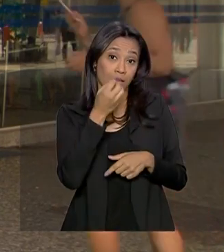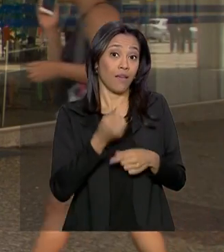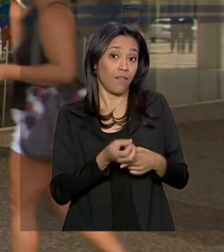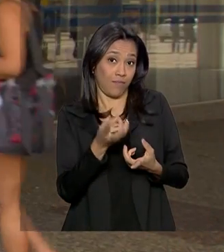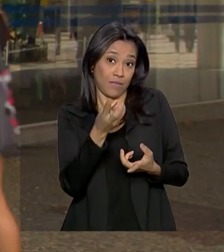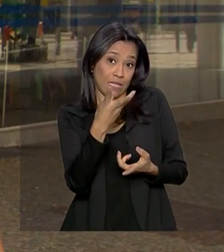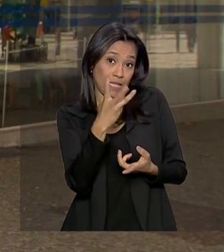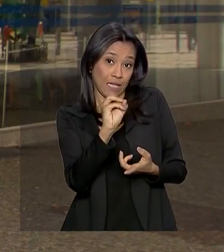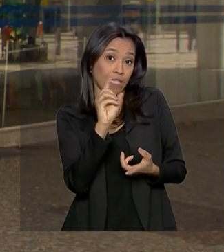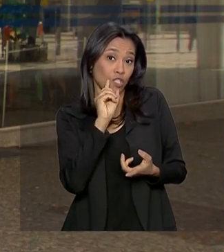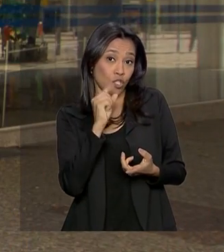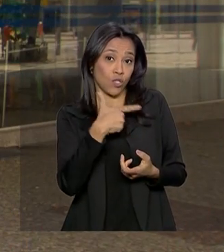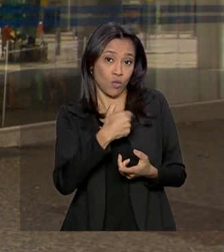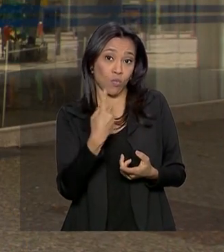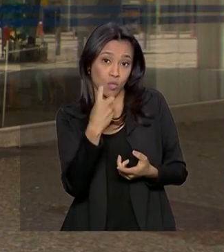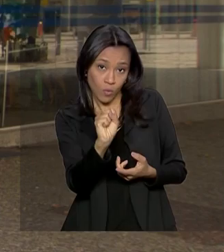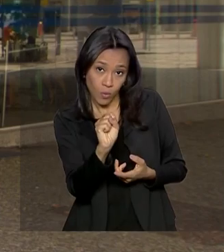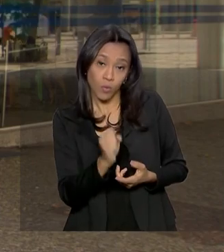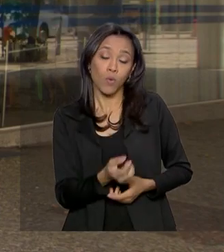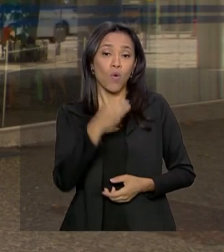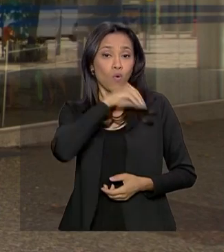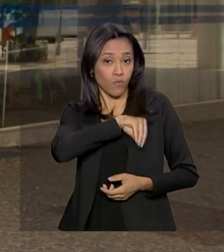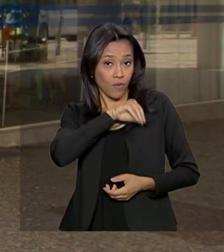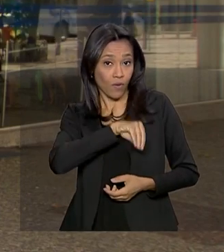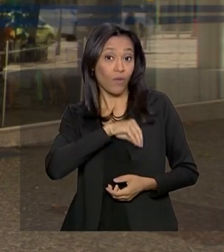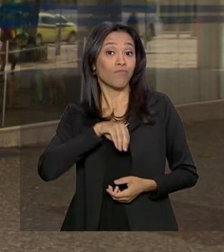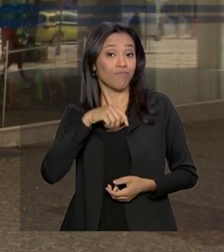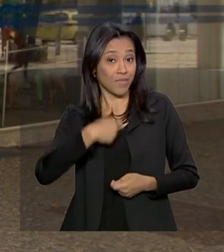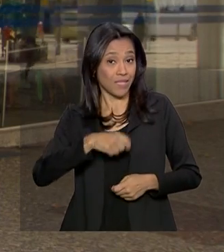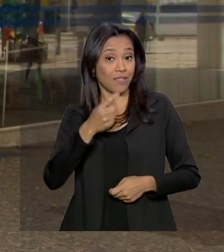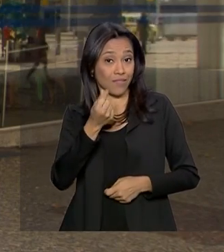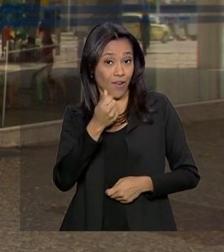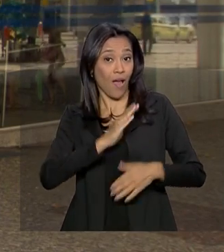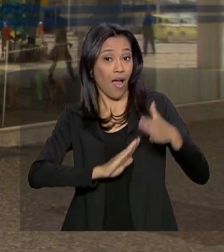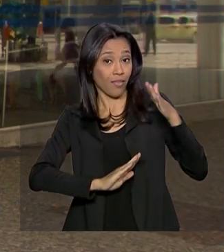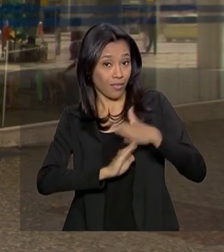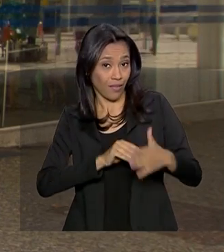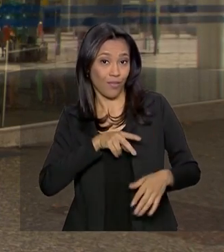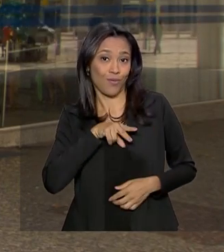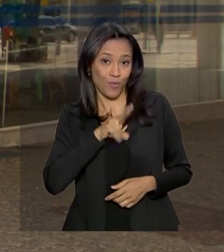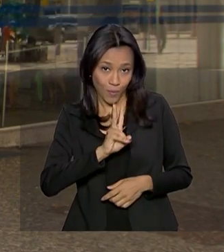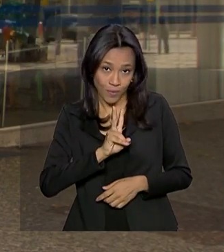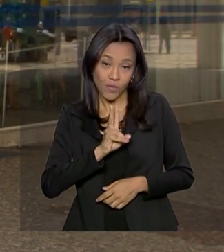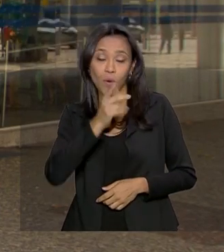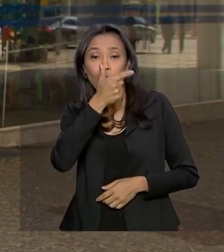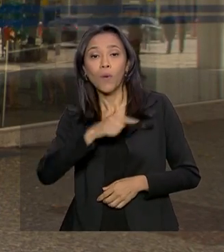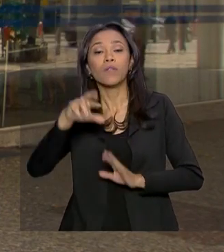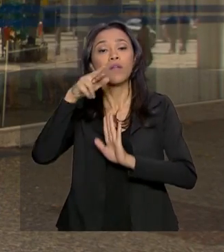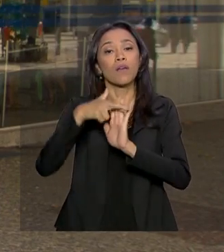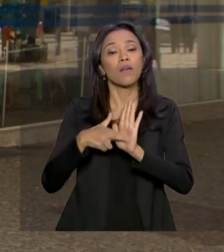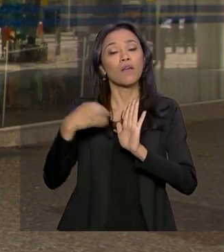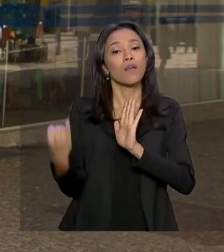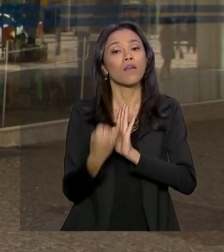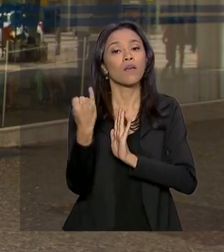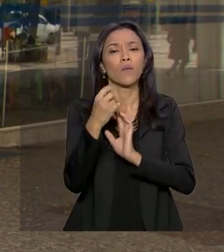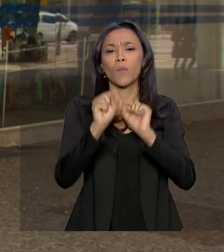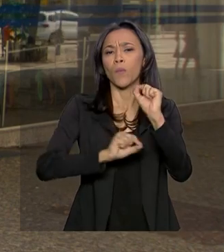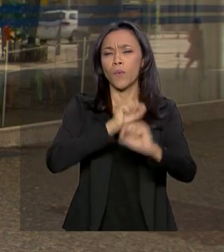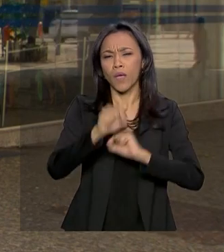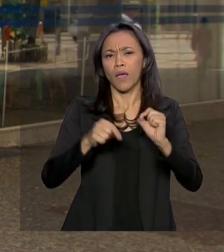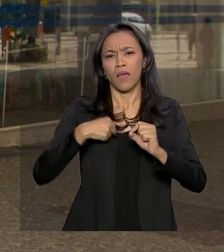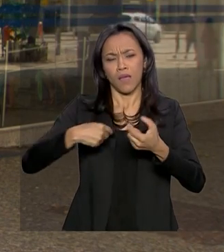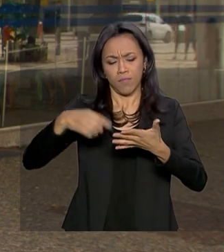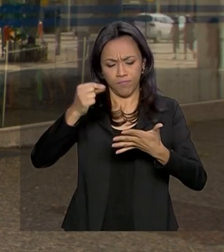É preciso também que a remuneração recebida esteja na média de até 2 salários mínimos. Outro requisito importante é estar com os dados